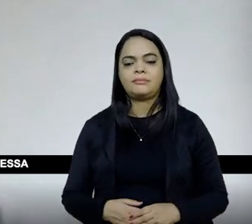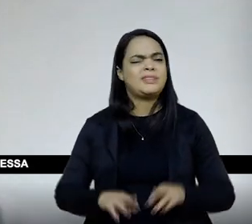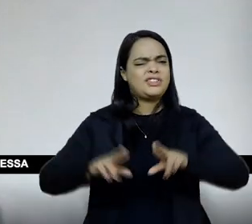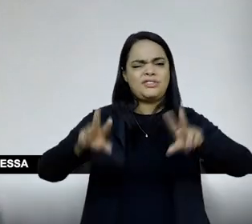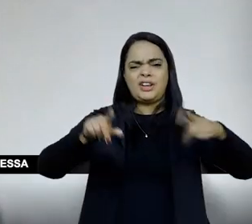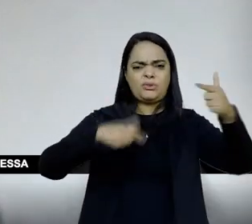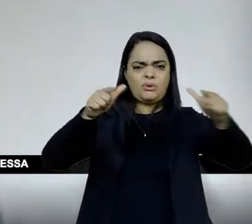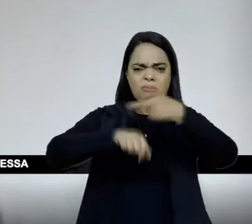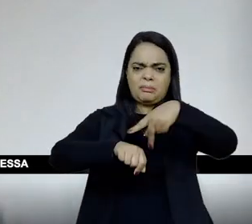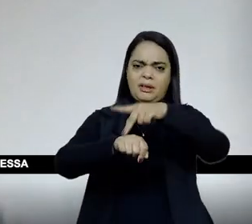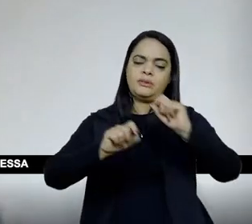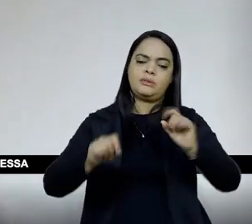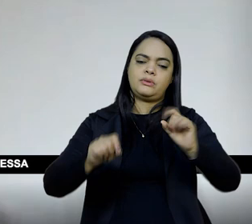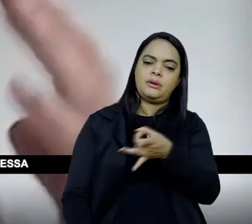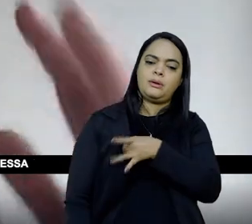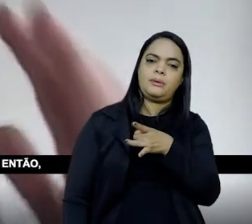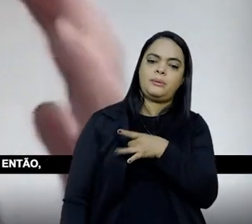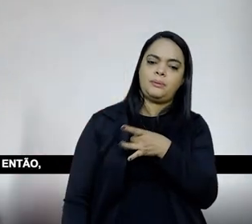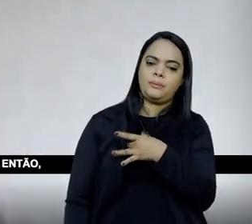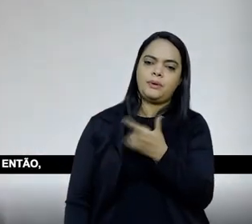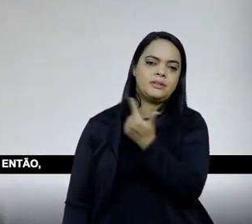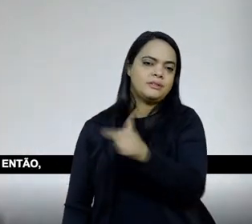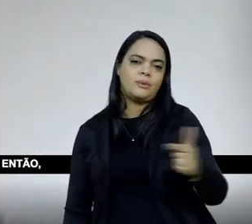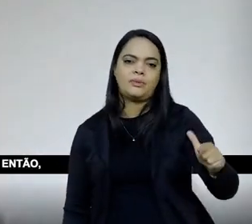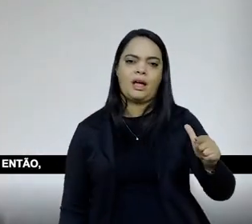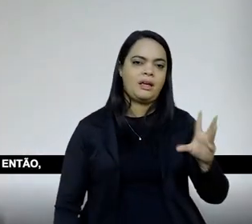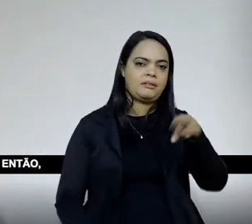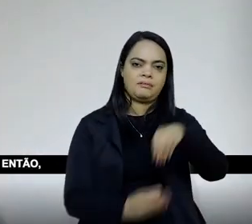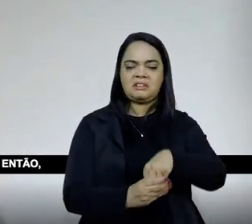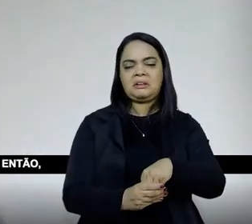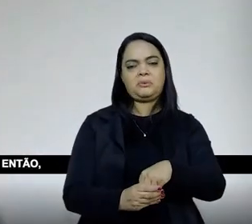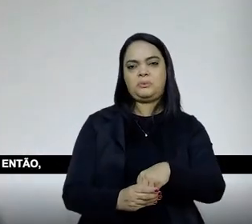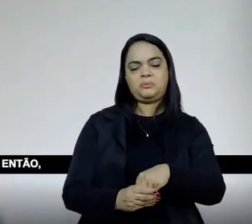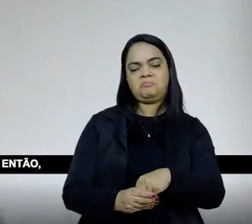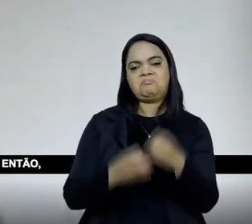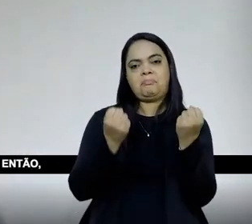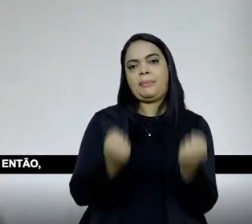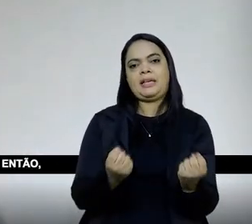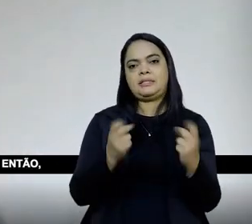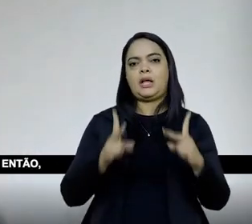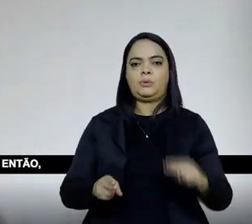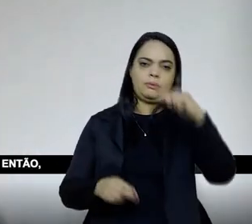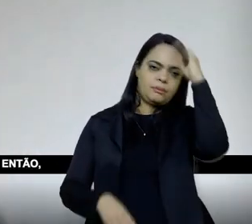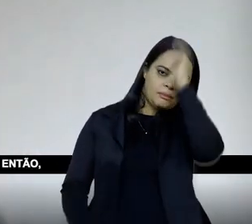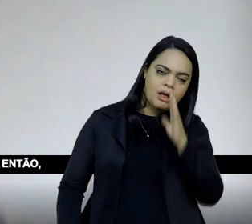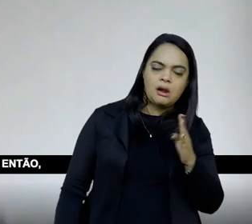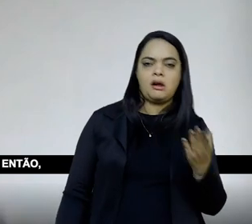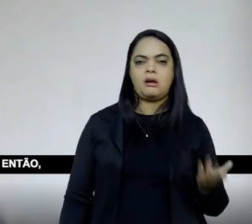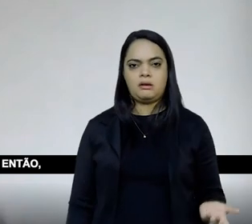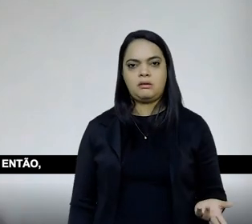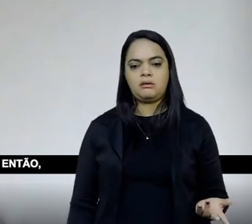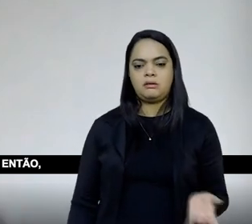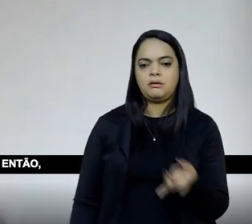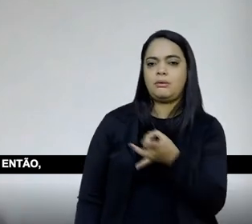de outros países em que o medo não tem essa presença tão ostensiva como tem no Brasil a questão do medo em